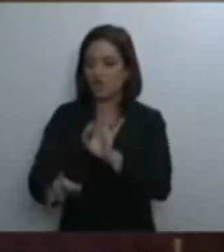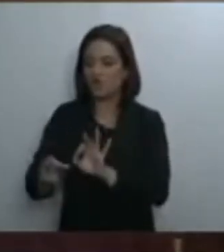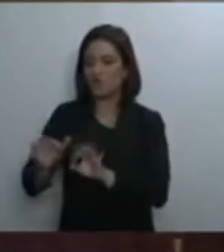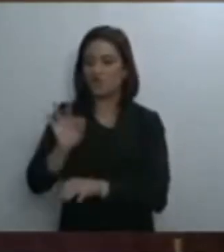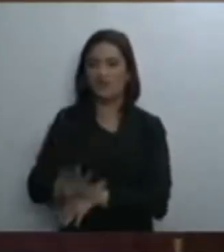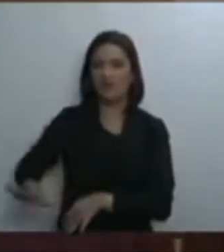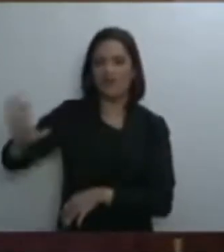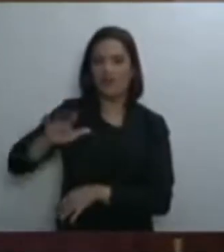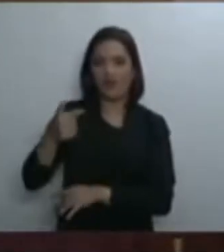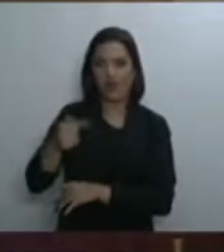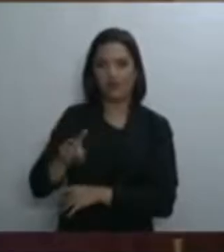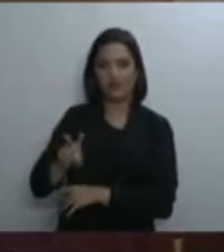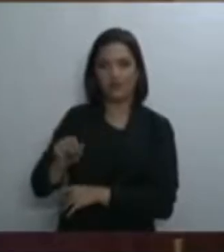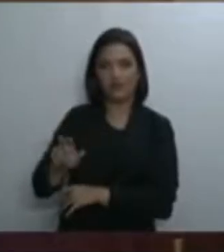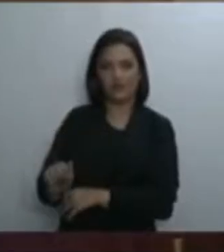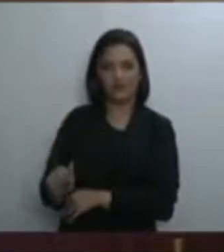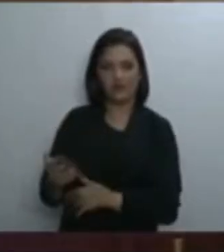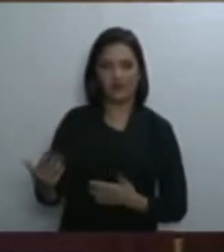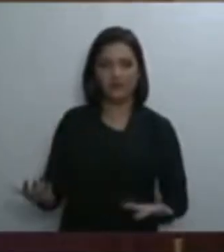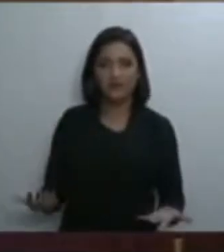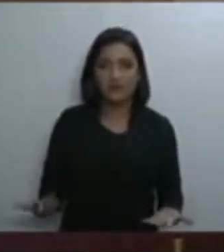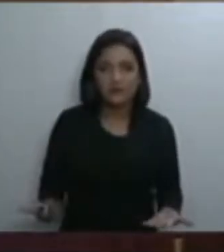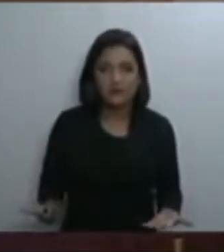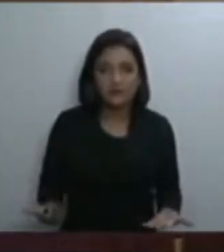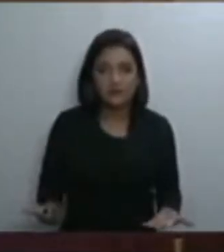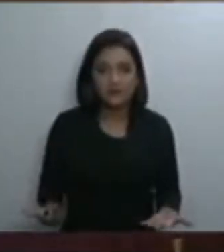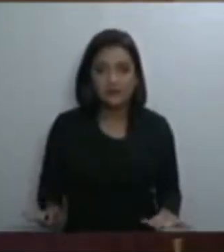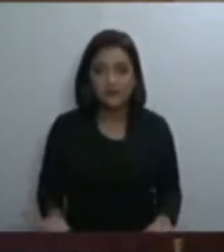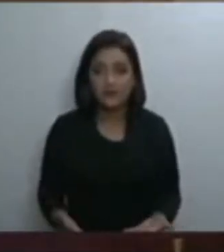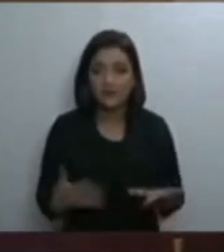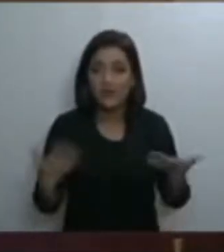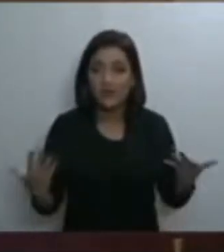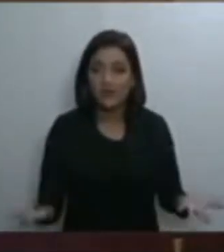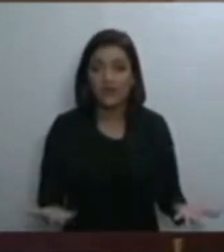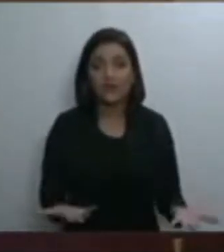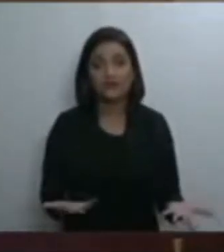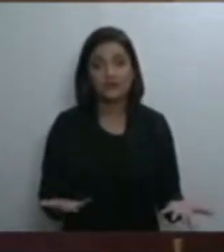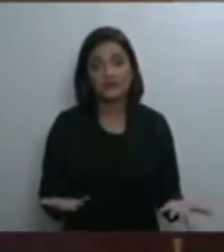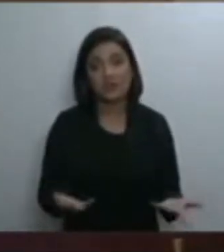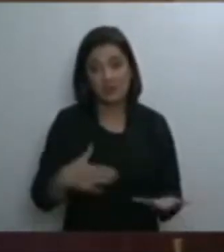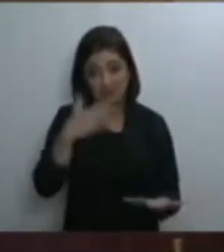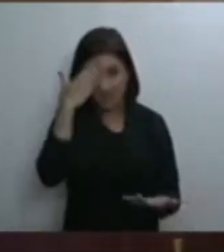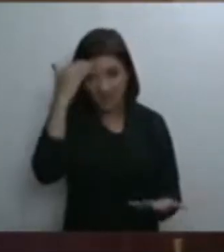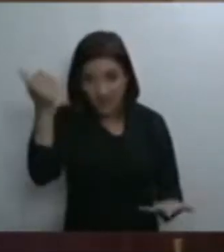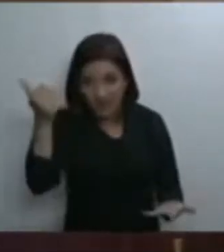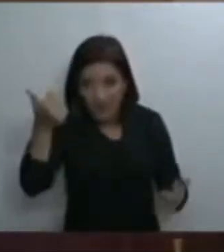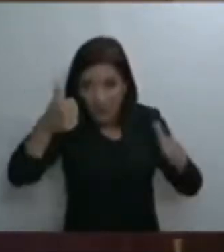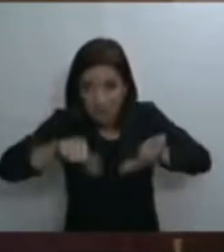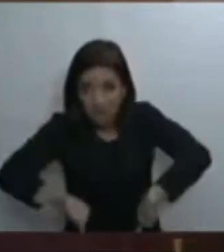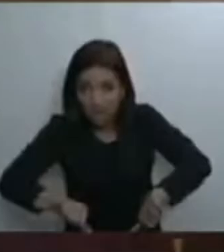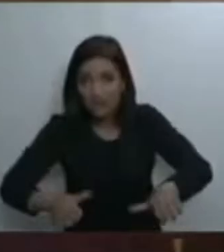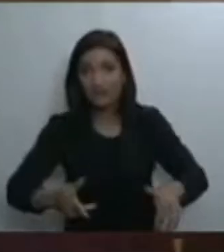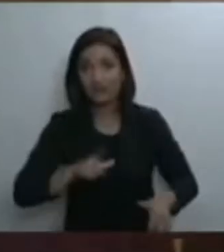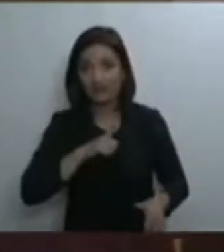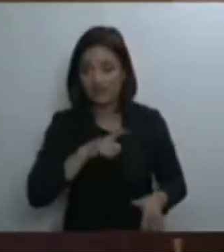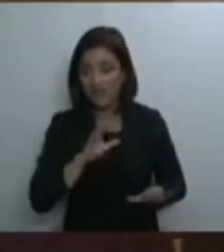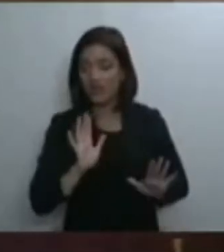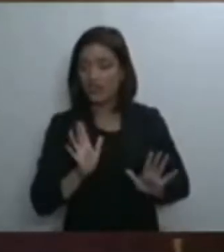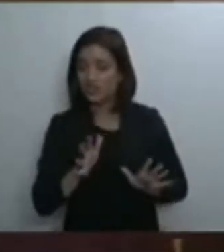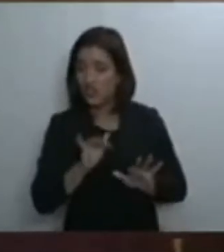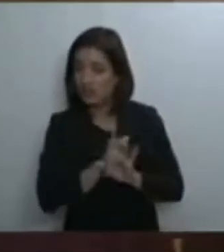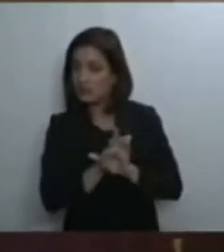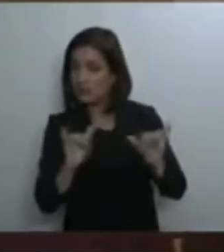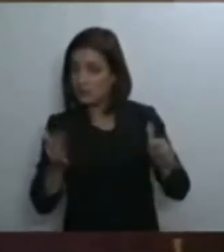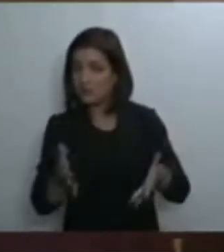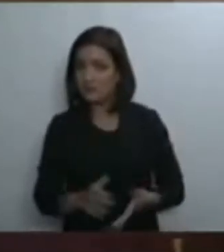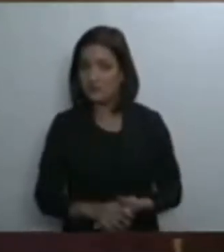vara, que, como eu disse, está extremamente mal falada. Não sei se já ouviram falar, senhores ministros, de